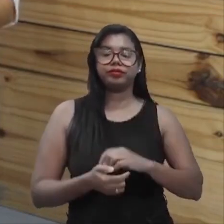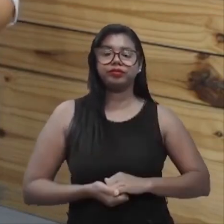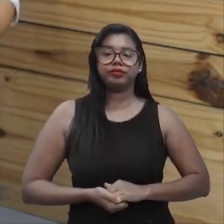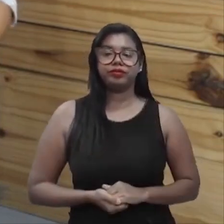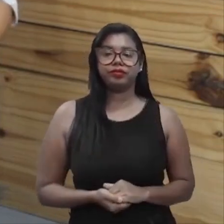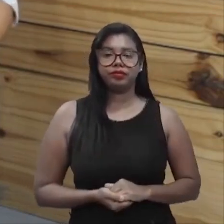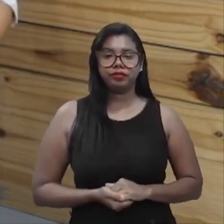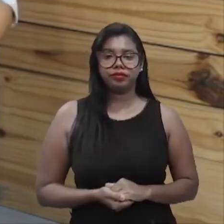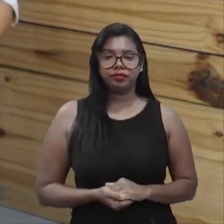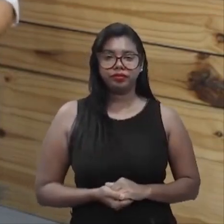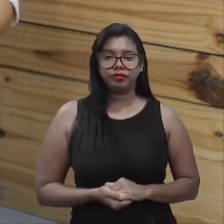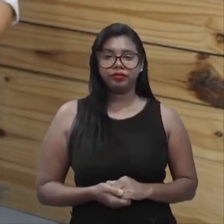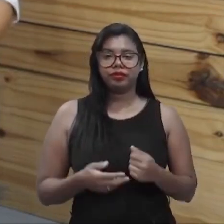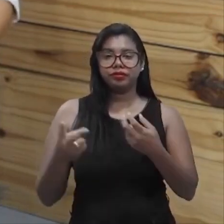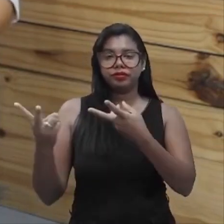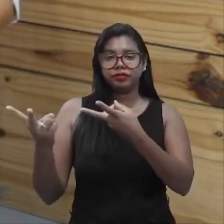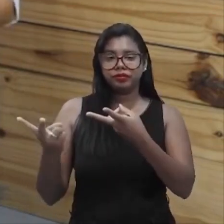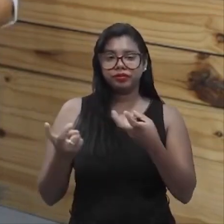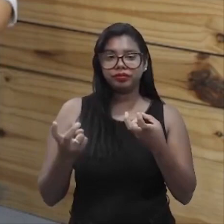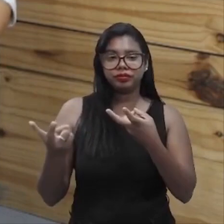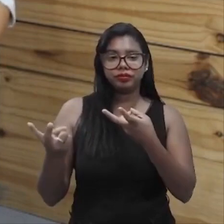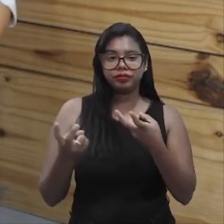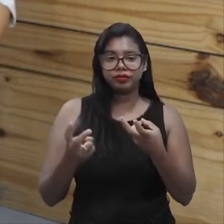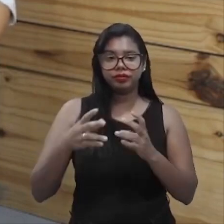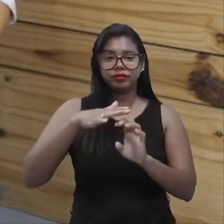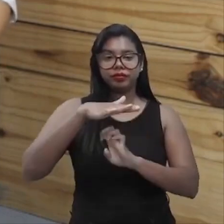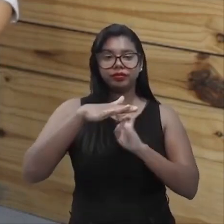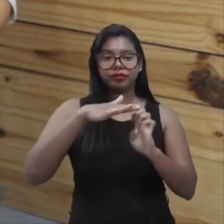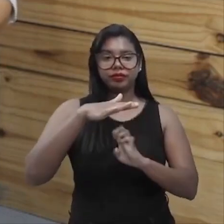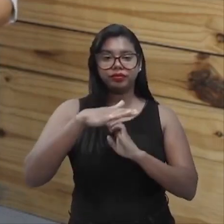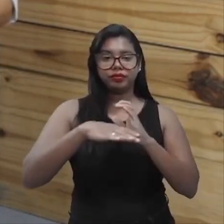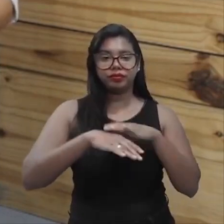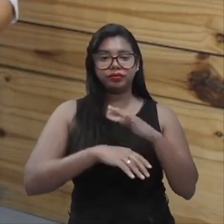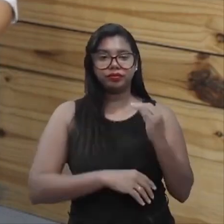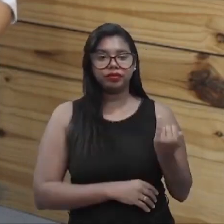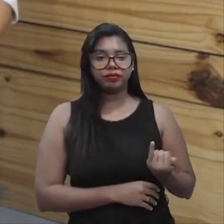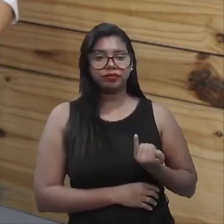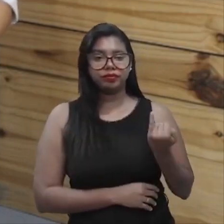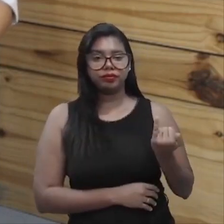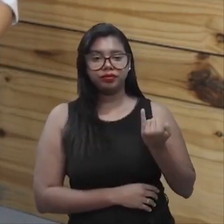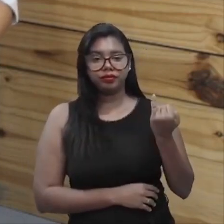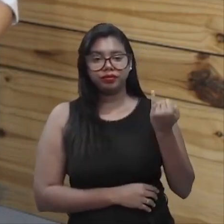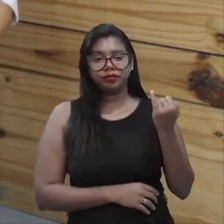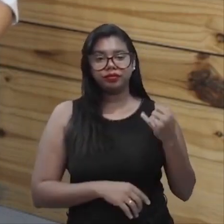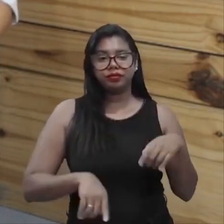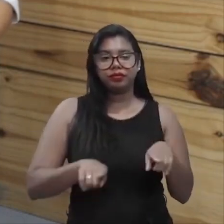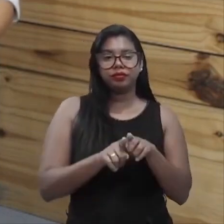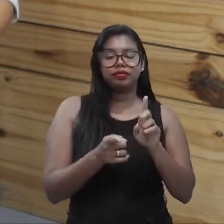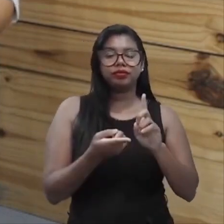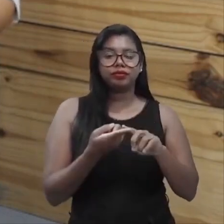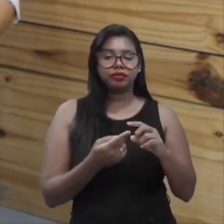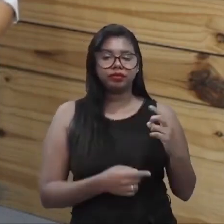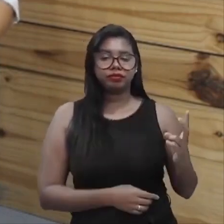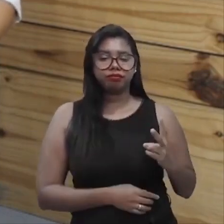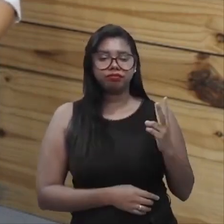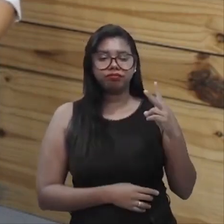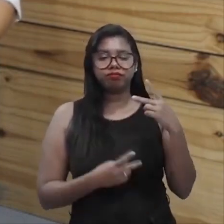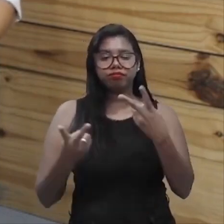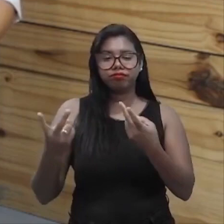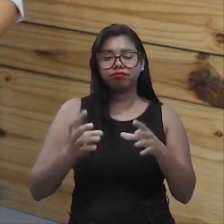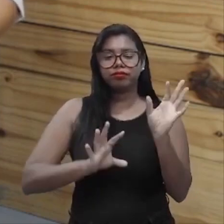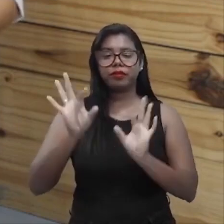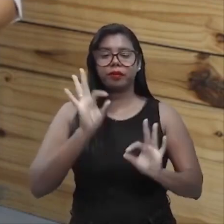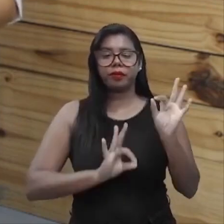a parte que a gente identifica na empresa como os valores dela. Então, quando uma organização se submete